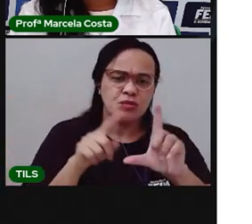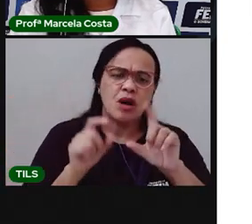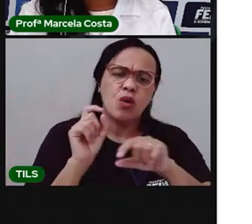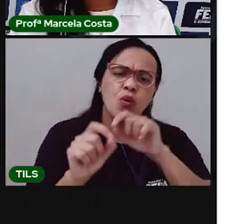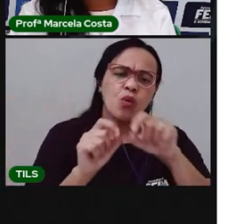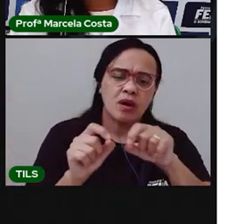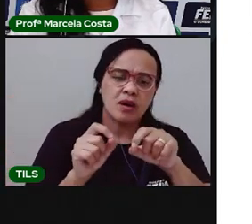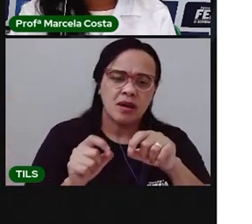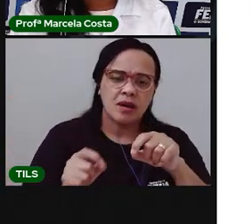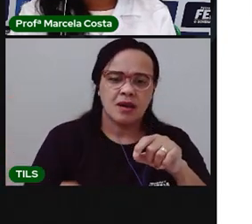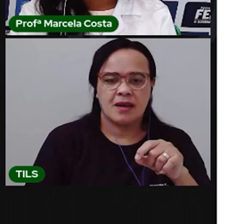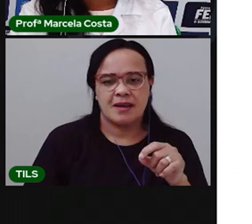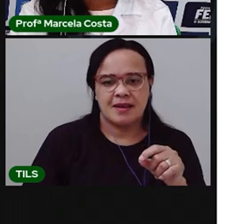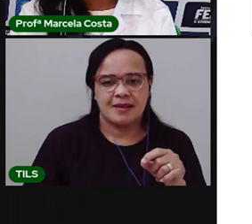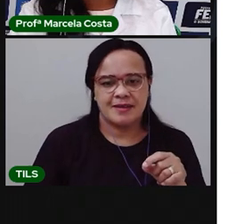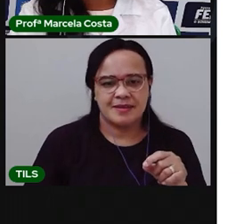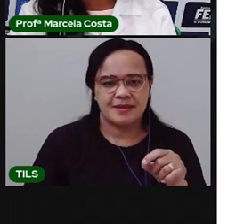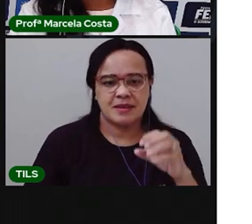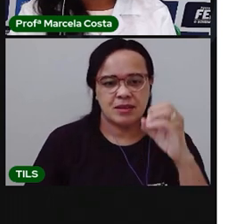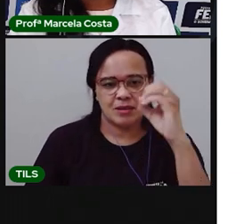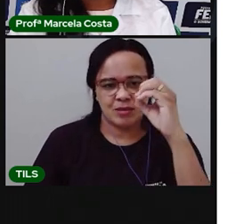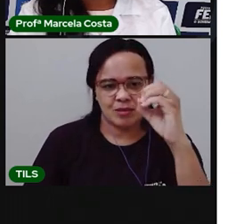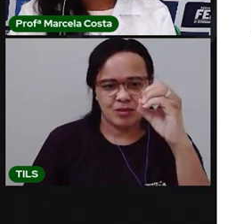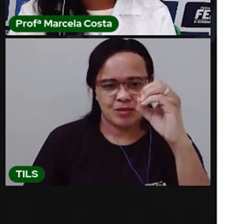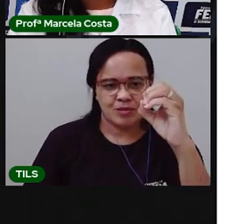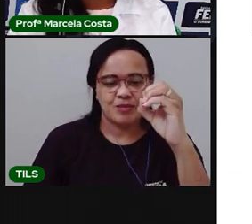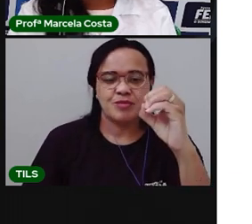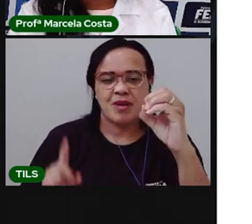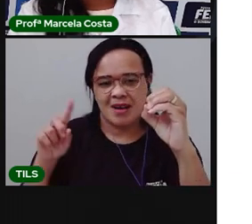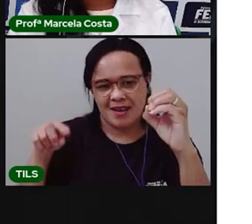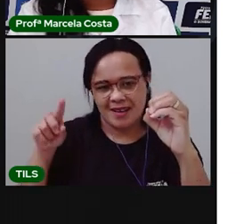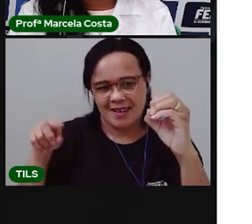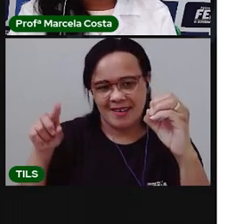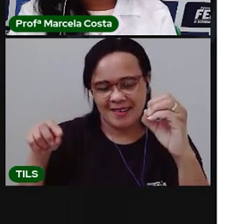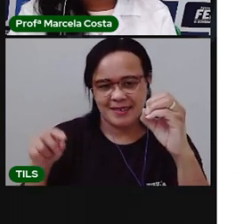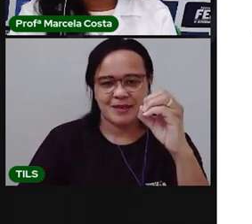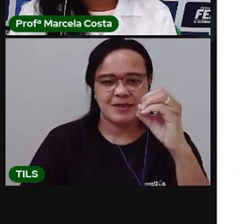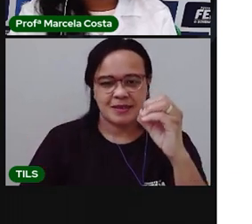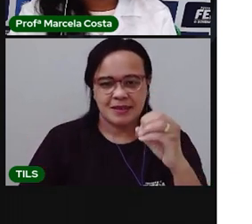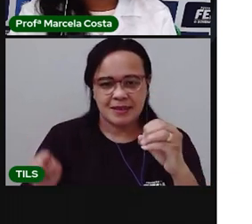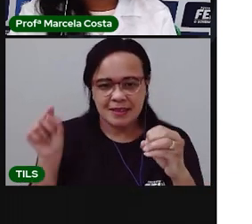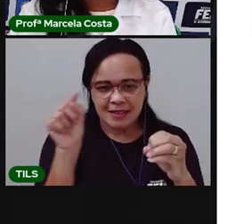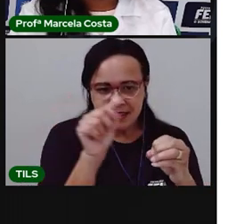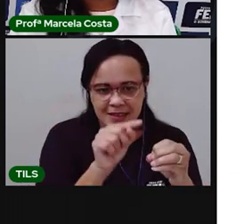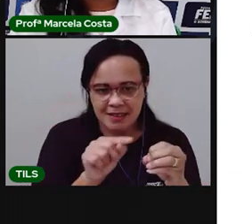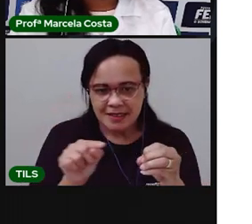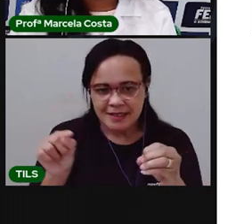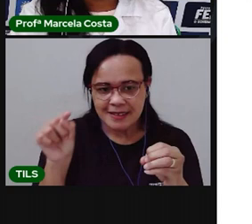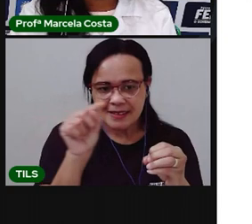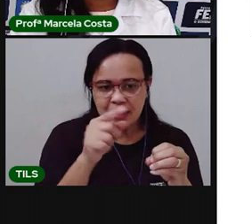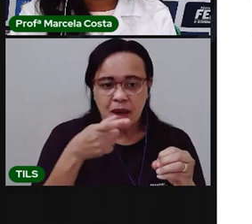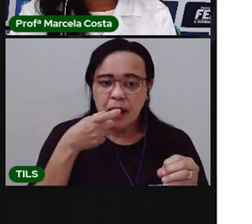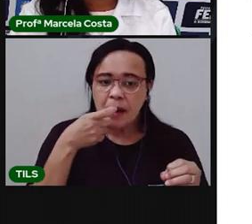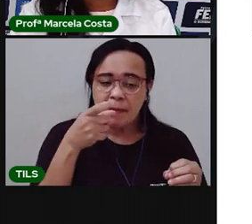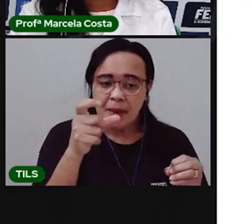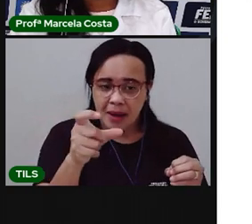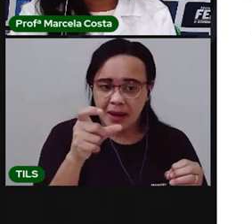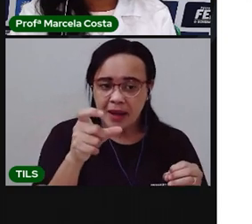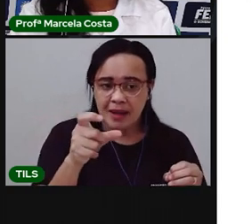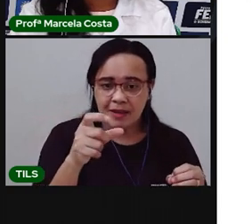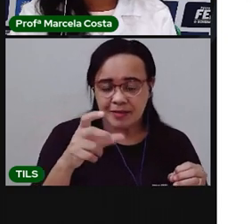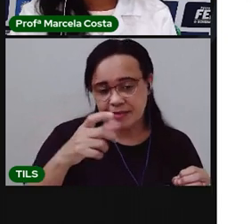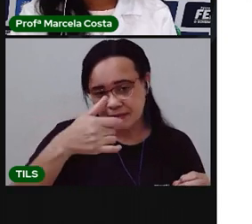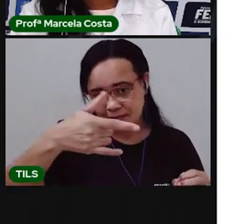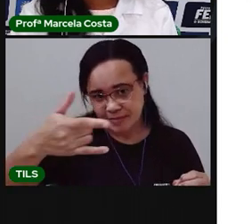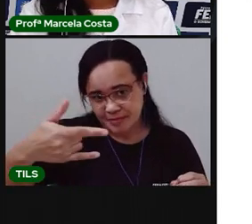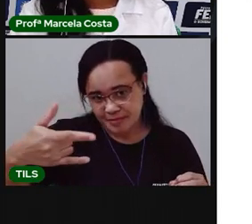Ó. A letra O. Então eu vou circular aqui essa palavra peixinho.